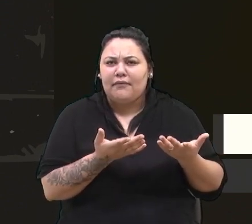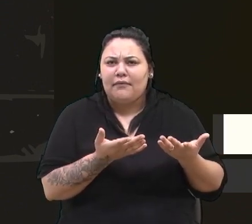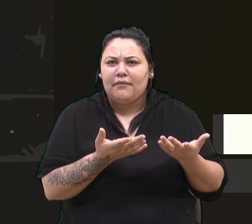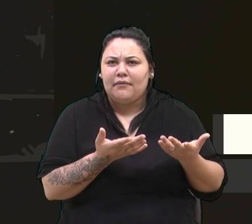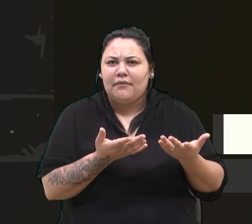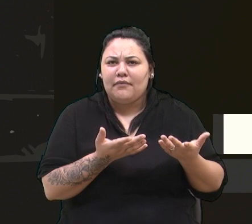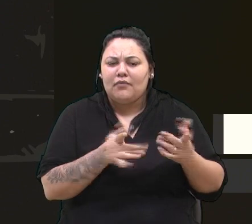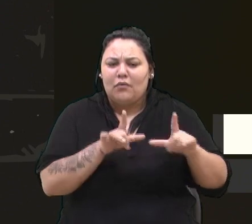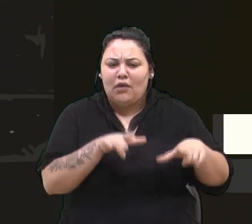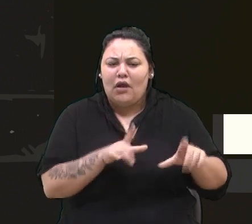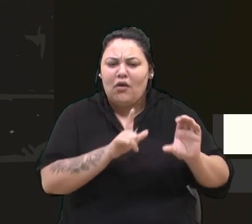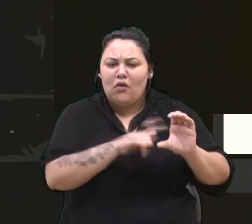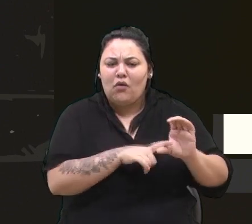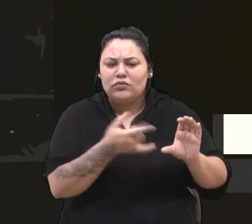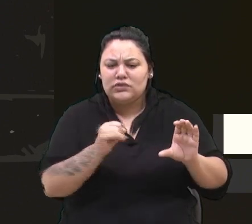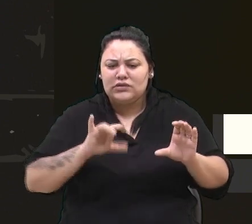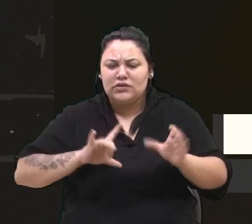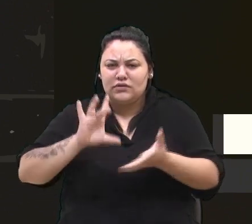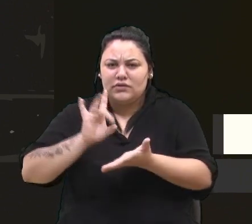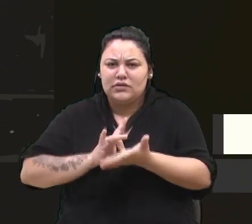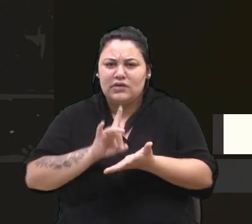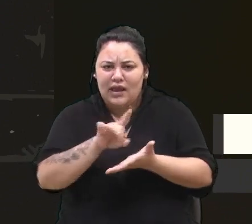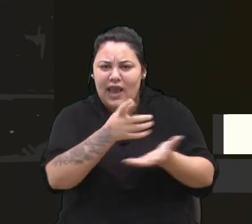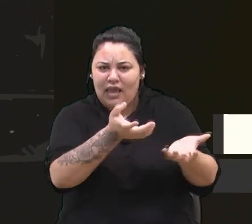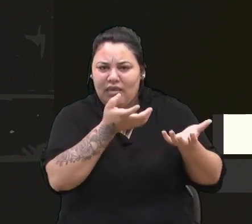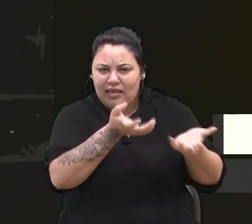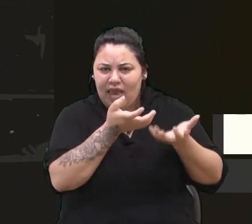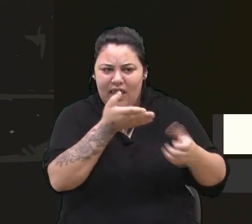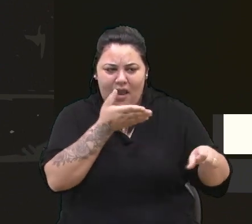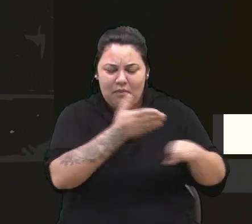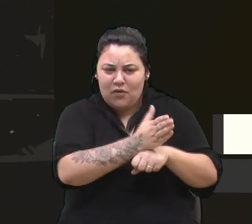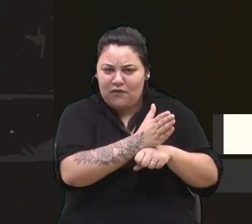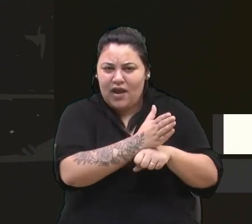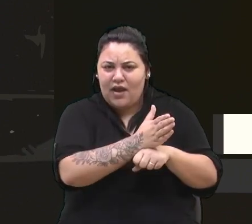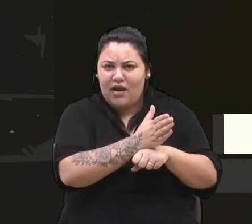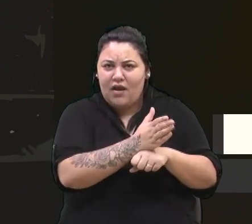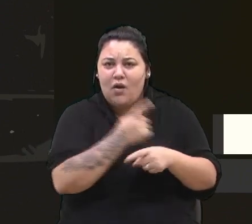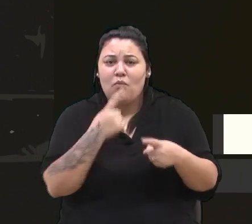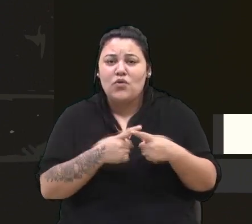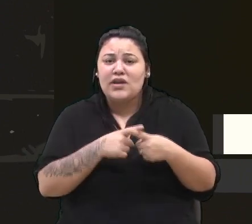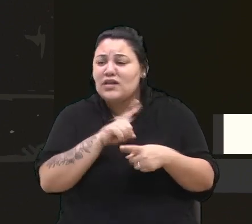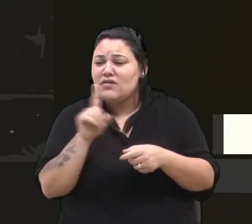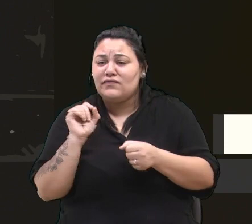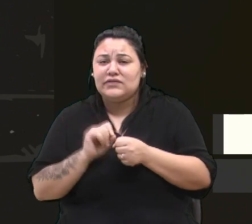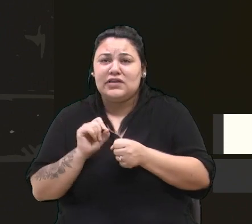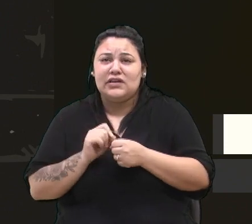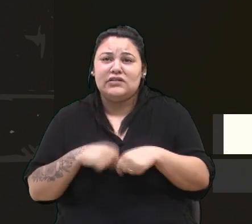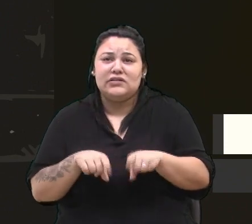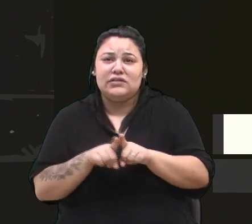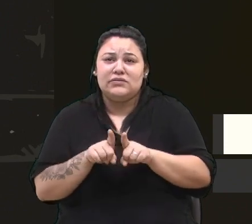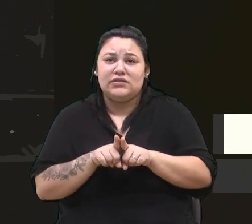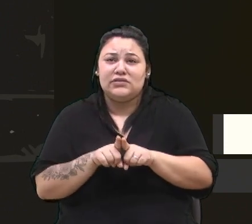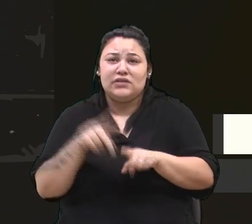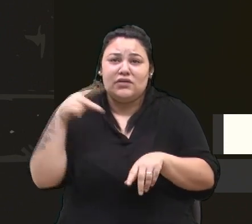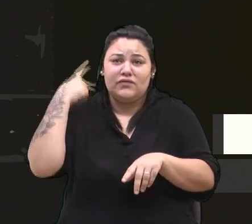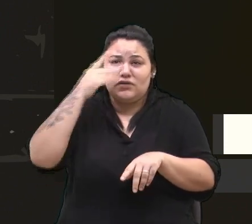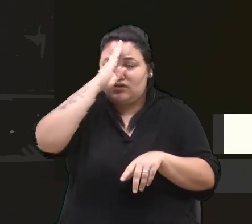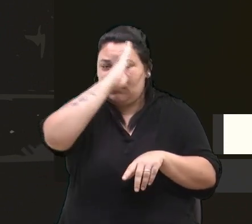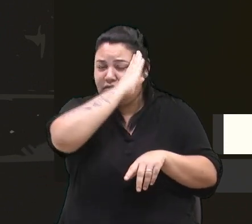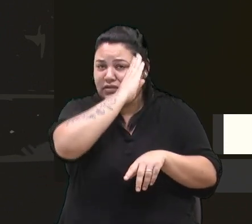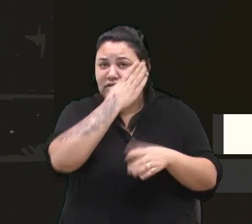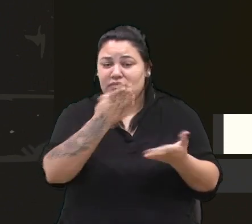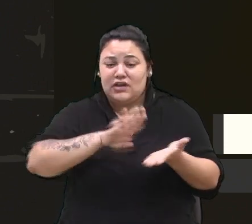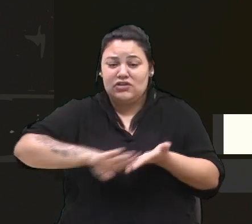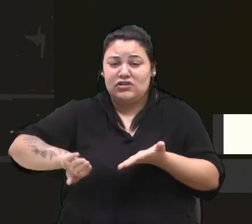se efetivamente quisesse aprovar, por que não fizeram um telefonema ao vereador Adriano Bressan para que ele